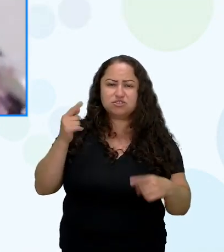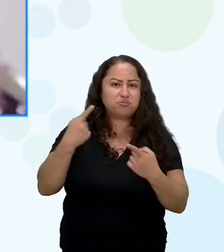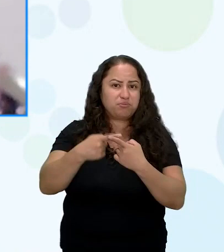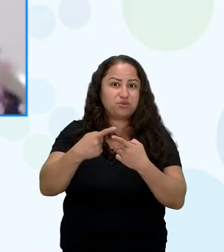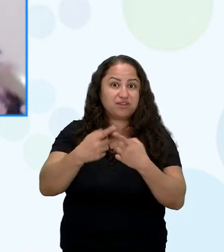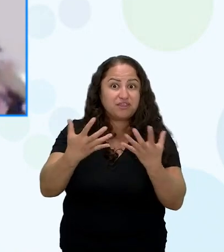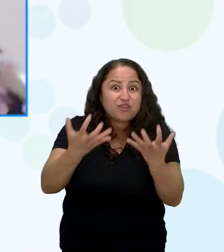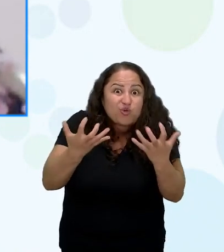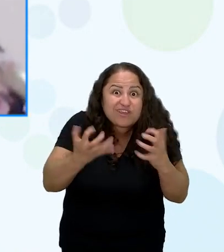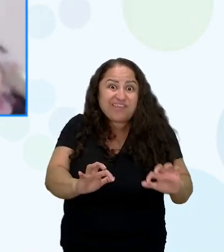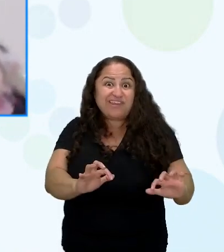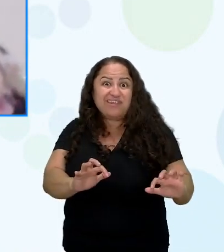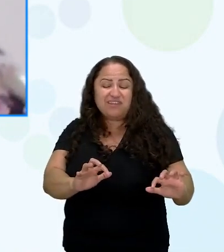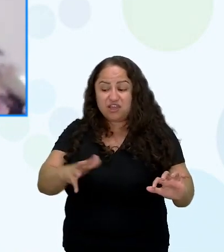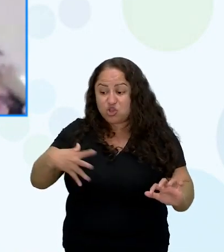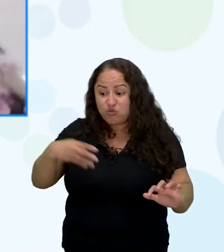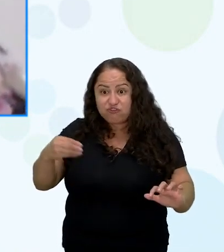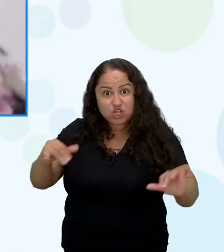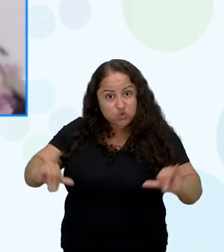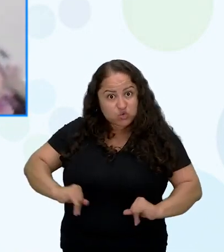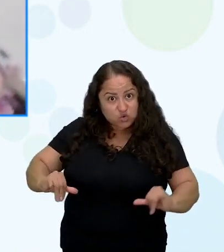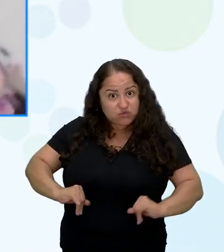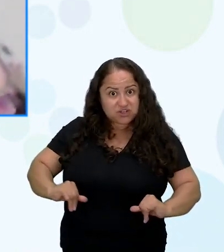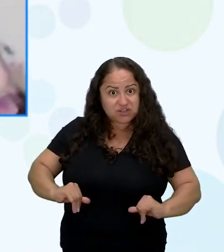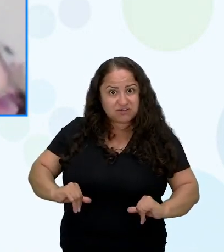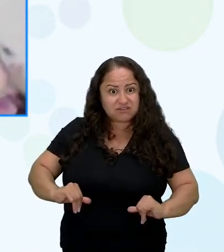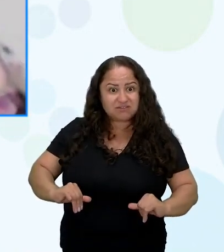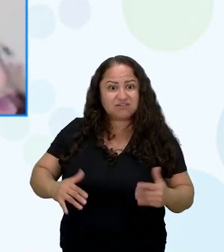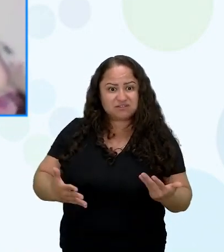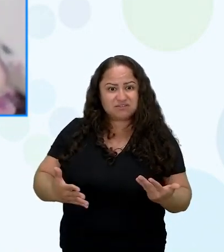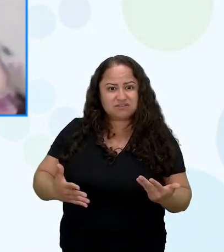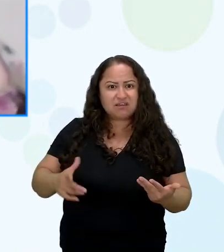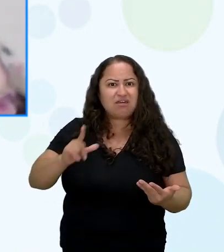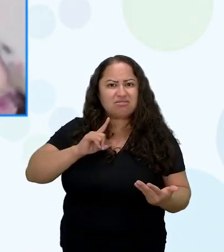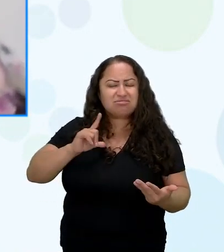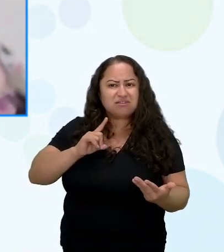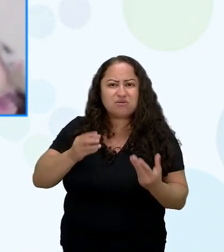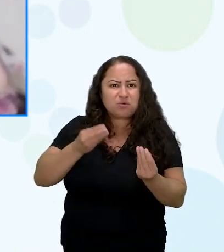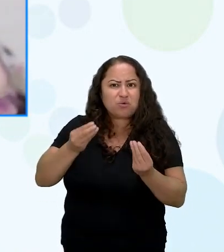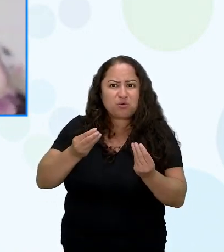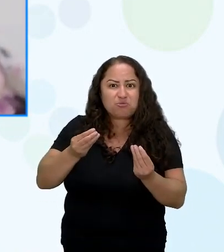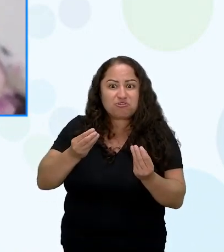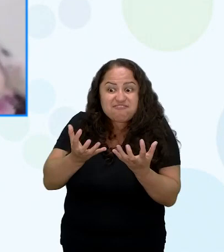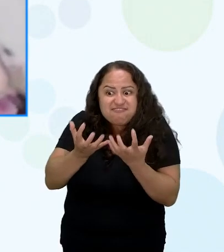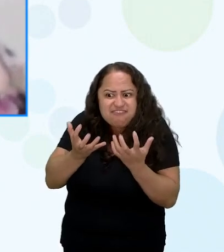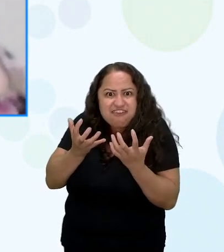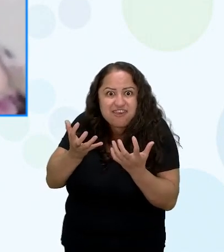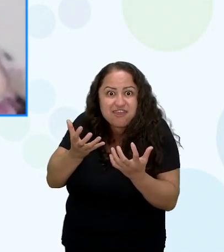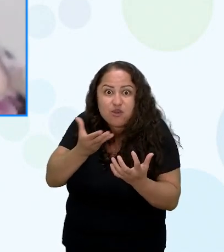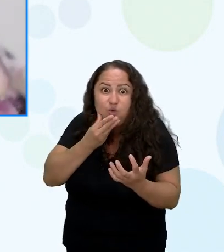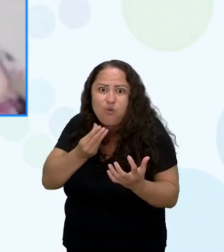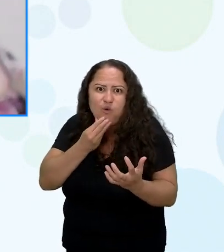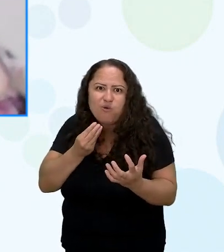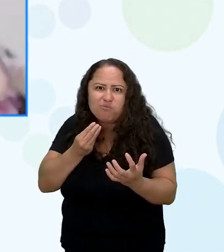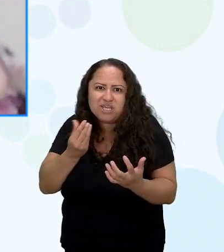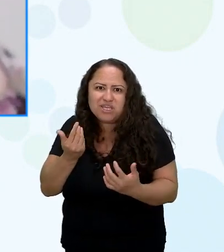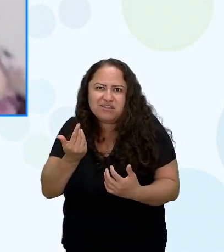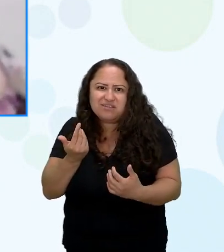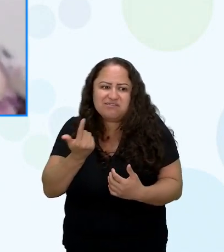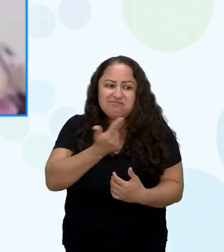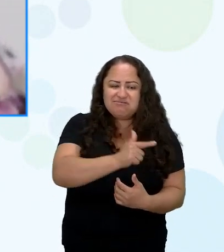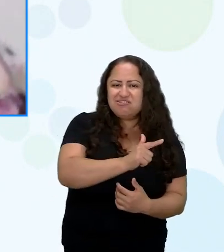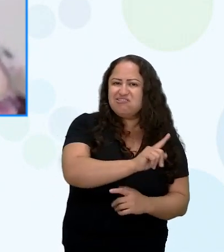filha no caso então tinha esse gosto de ter um menino e não uma menina né porque tinha essa